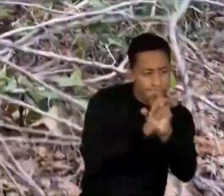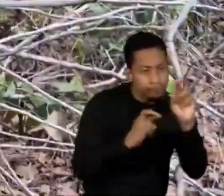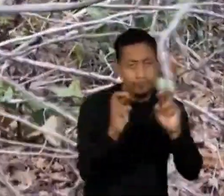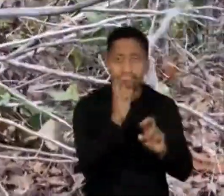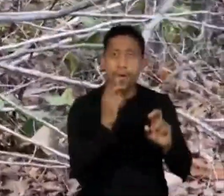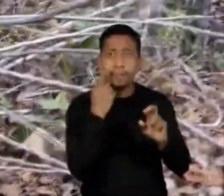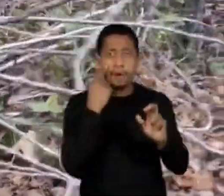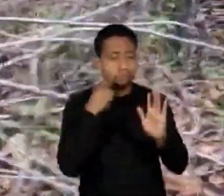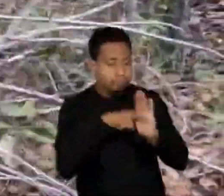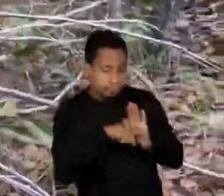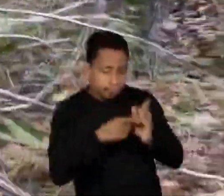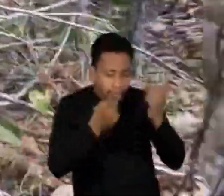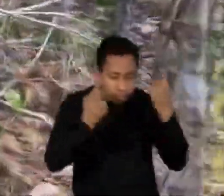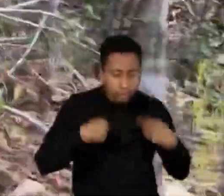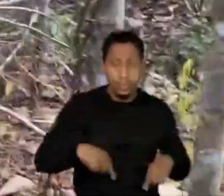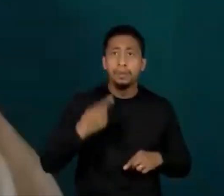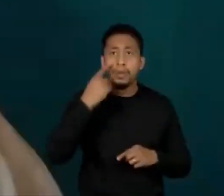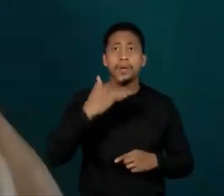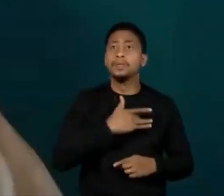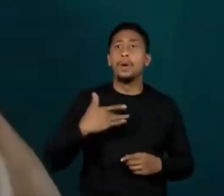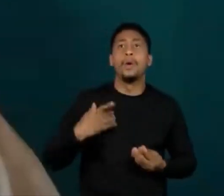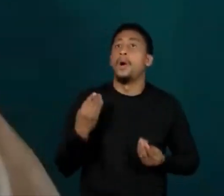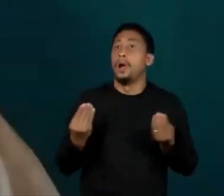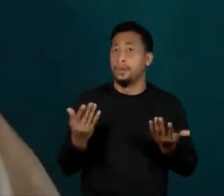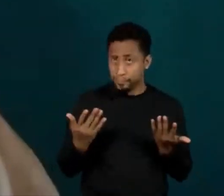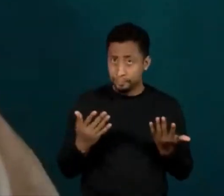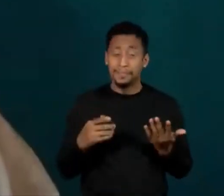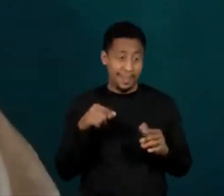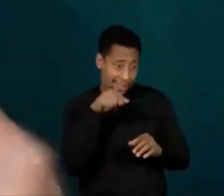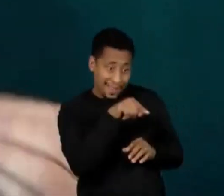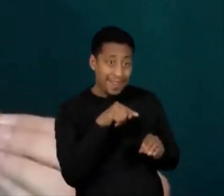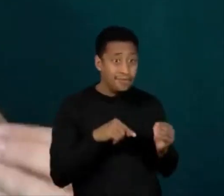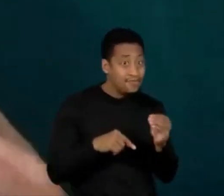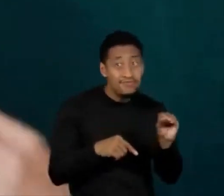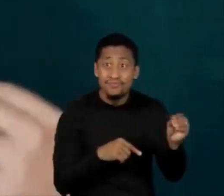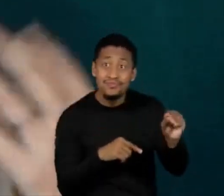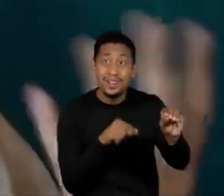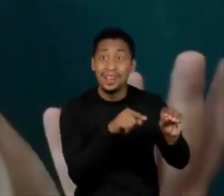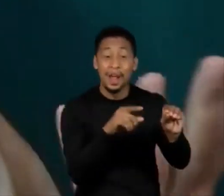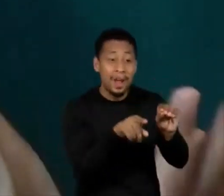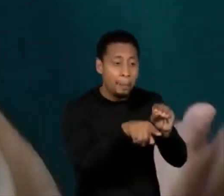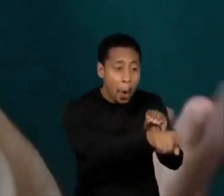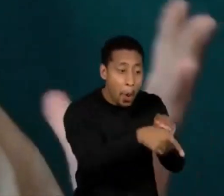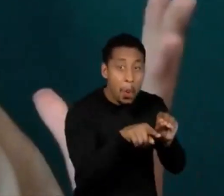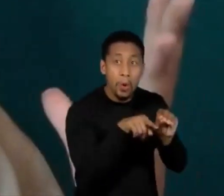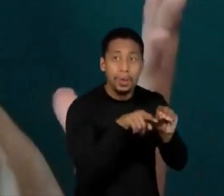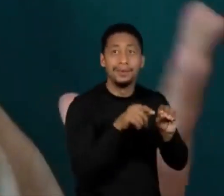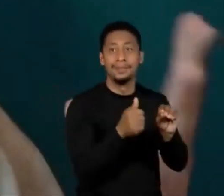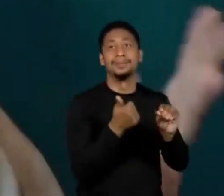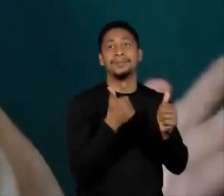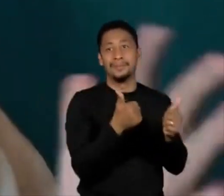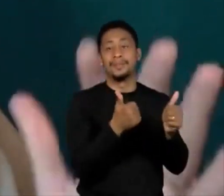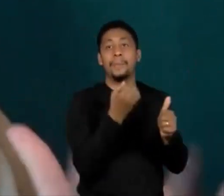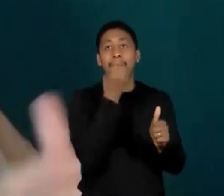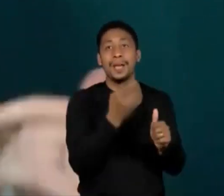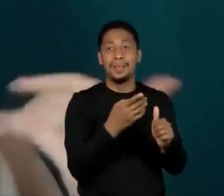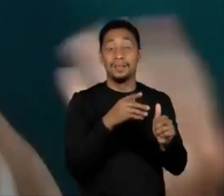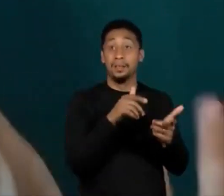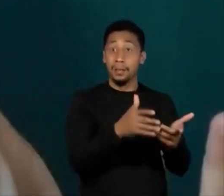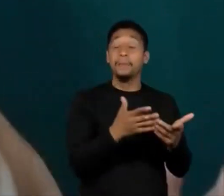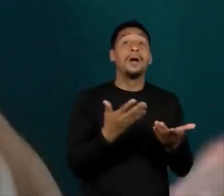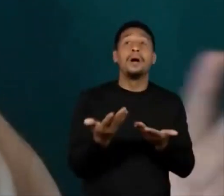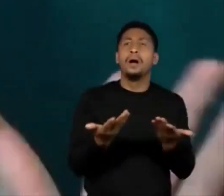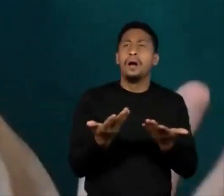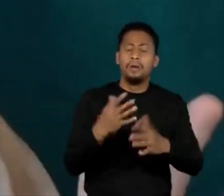E o alvinho está indo muito bem. A gente quer entender, principalmente, como que essa pelagem está afetando o